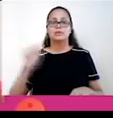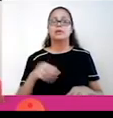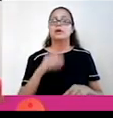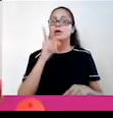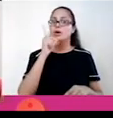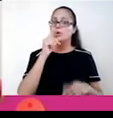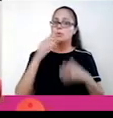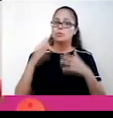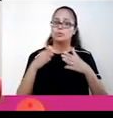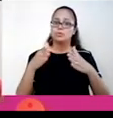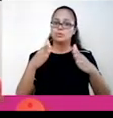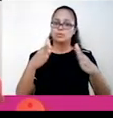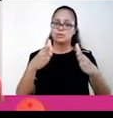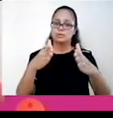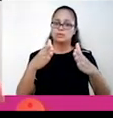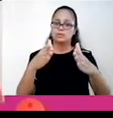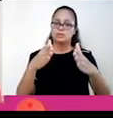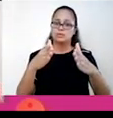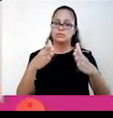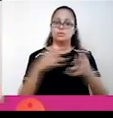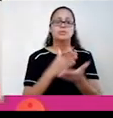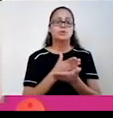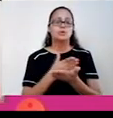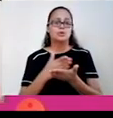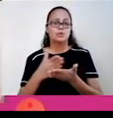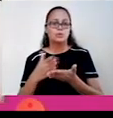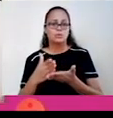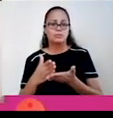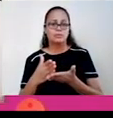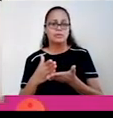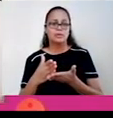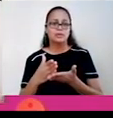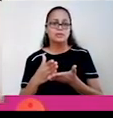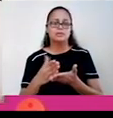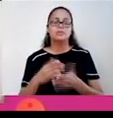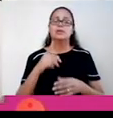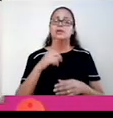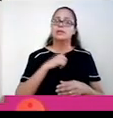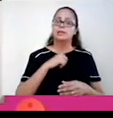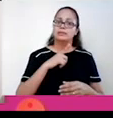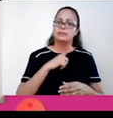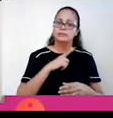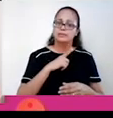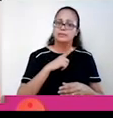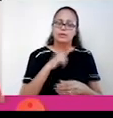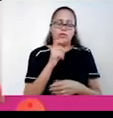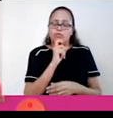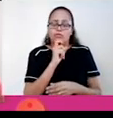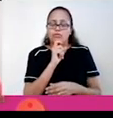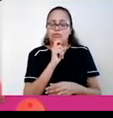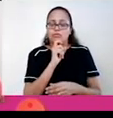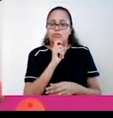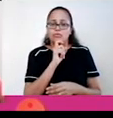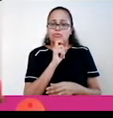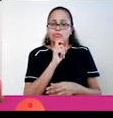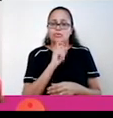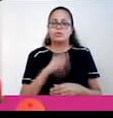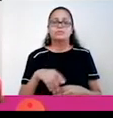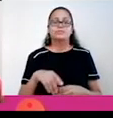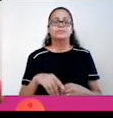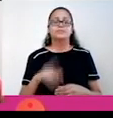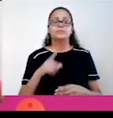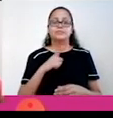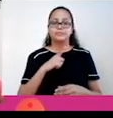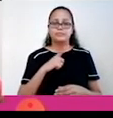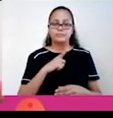durante o período das cheias de verão, mas apresentam em quase toda a sua extensão o clima semiárido e frio. Nós